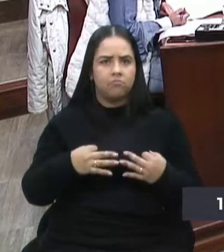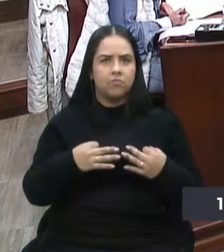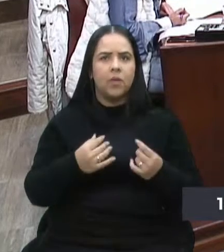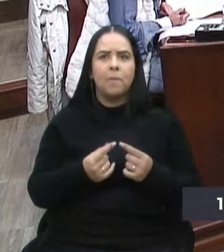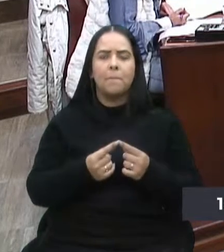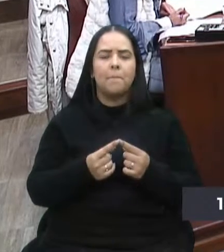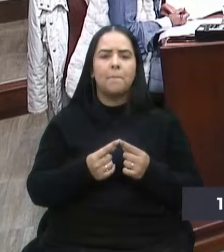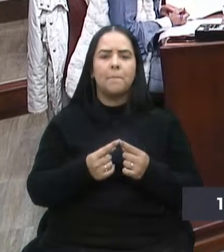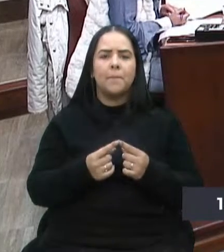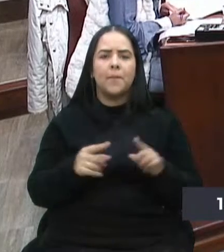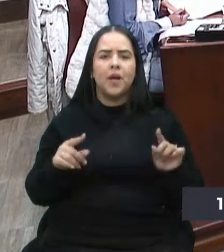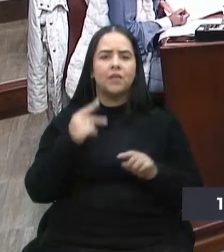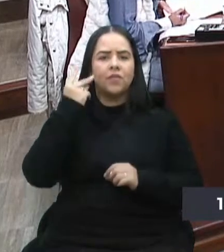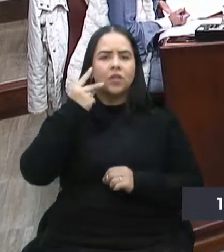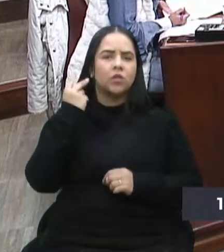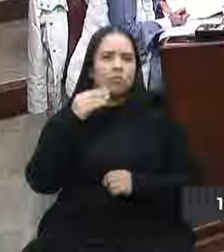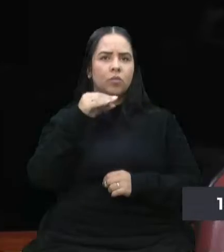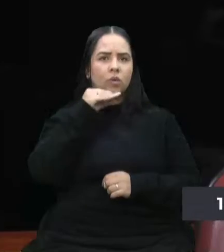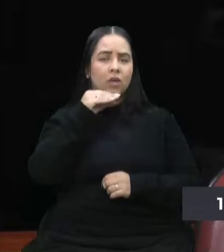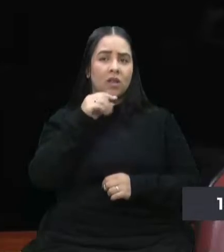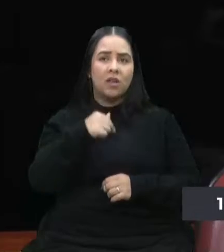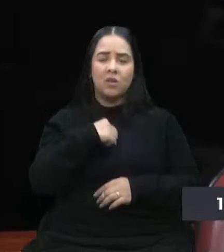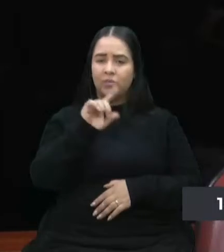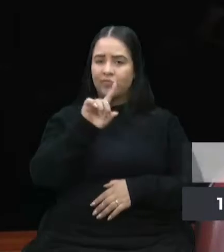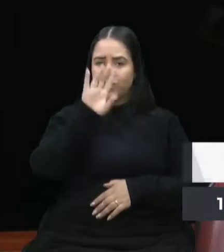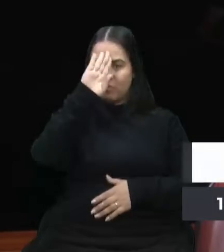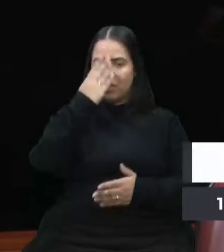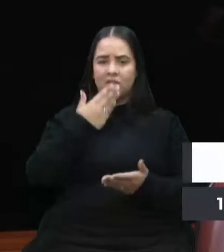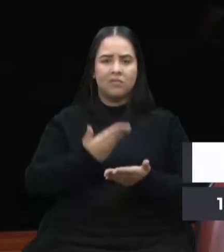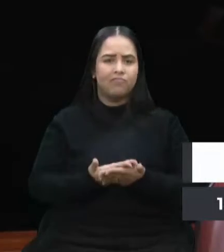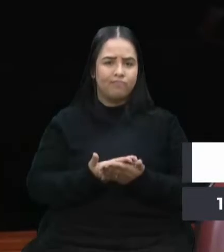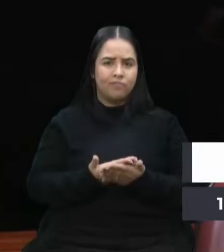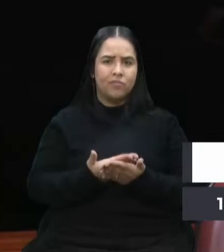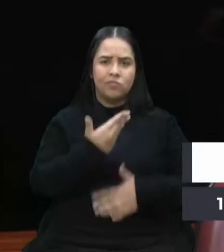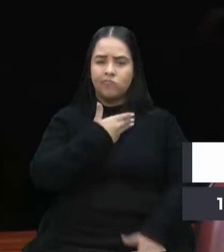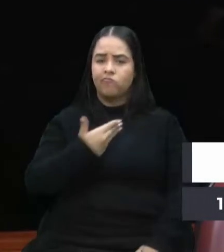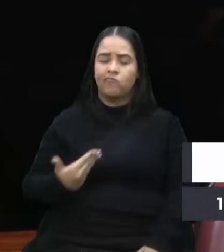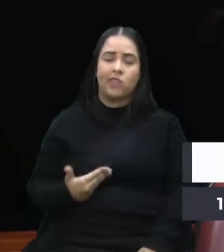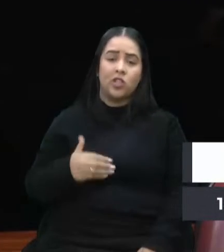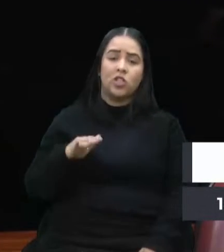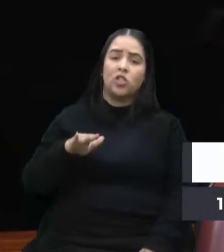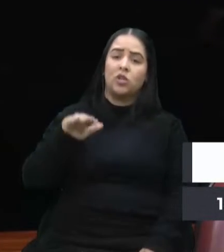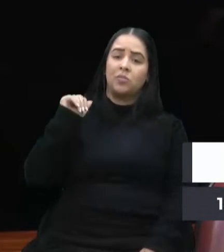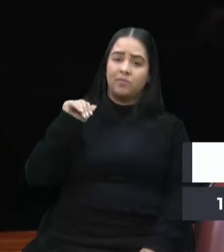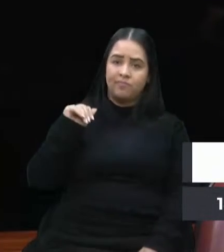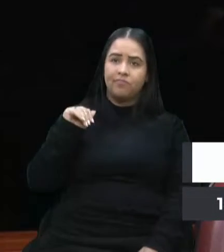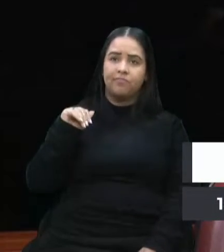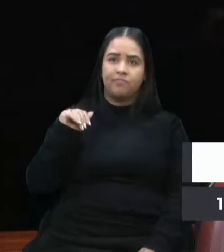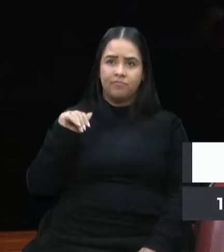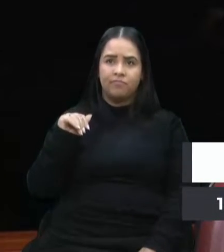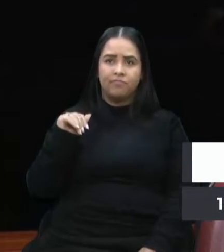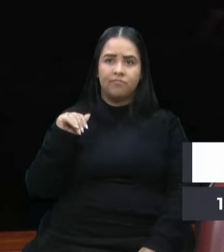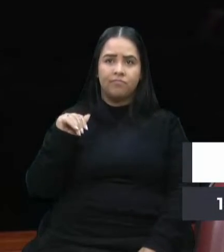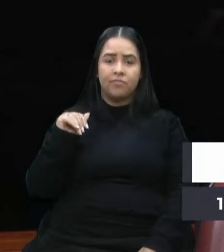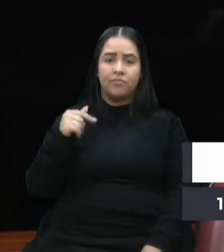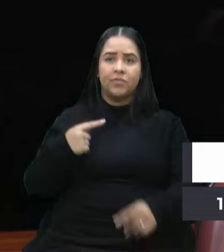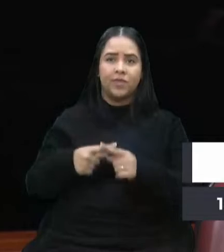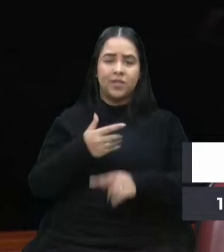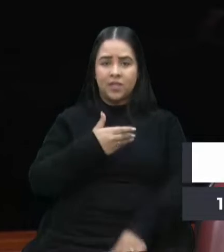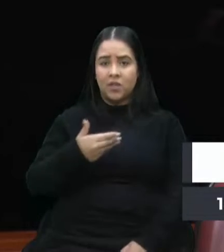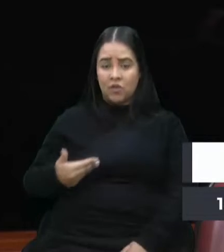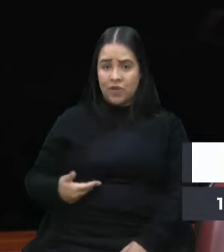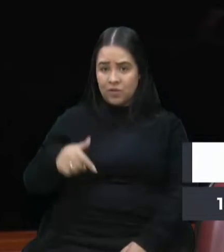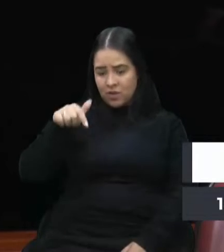Mas, vereador Bortova, não acredito que o governo vai chamar neste governo e o próximo